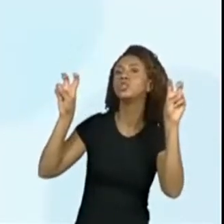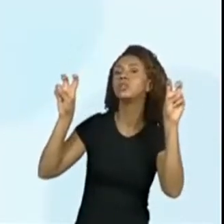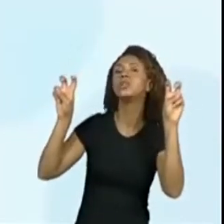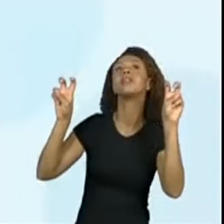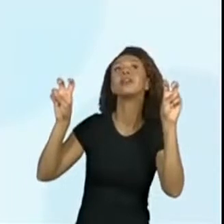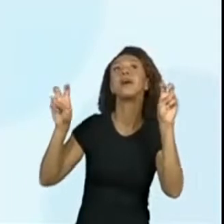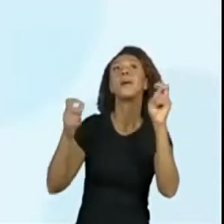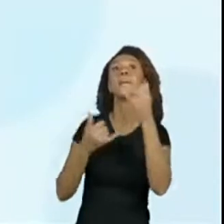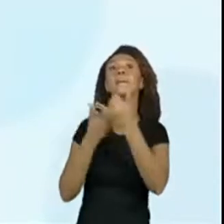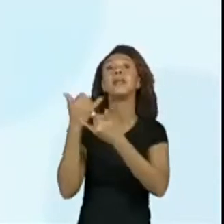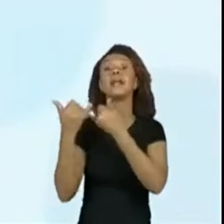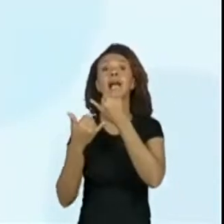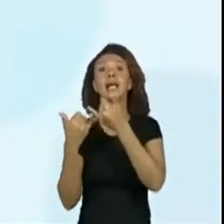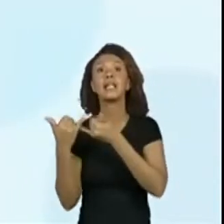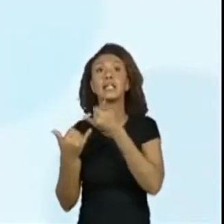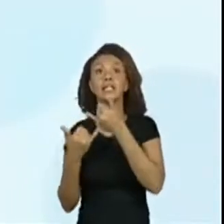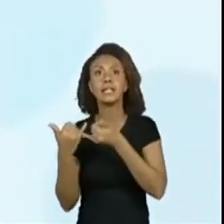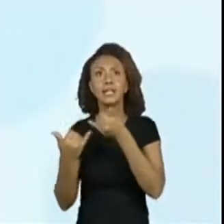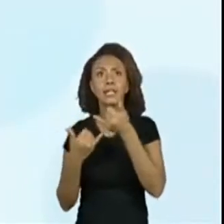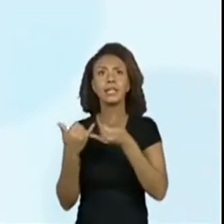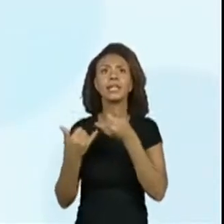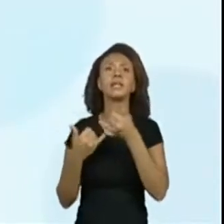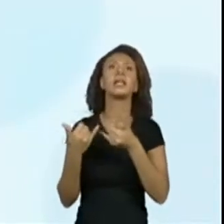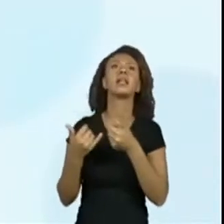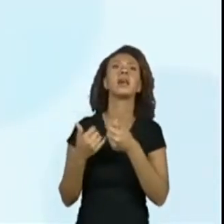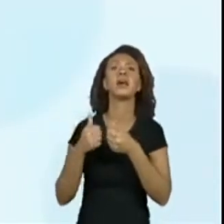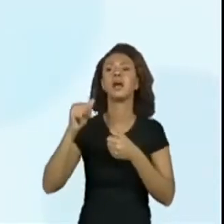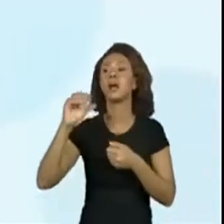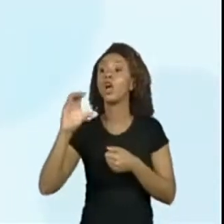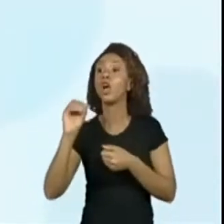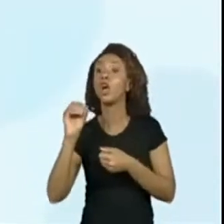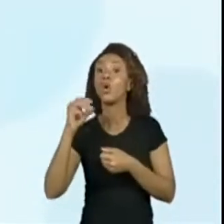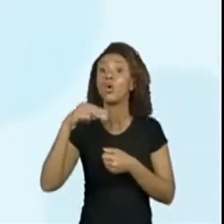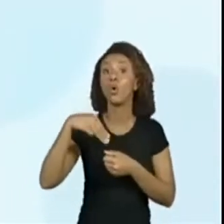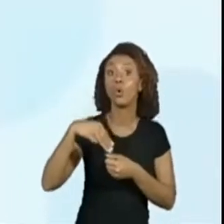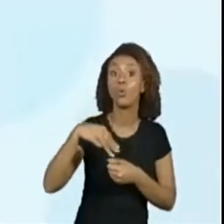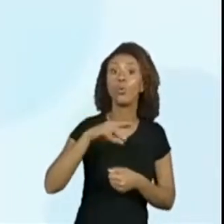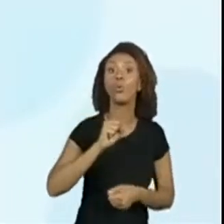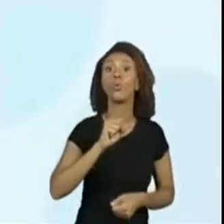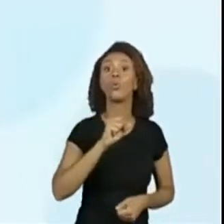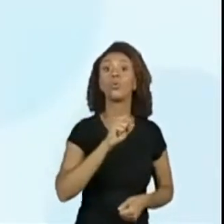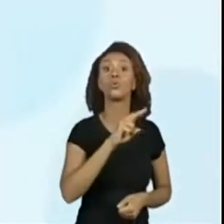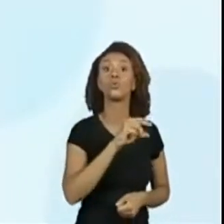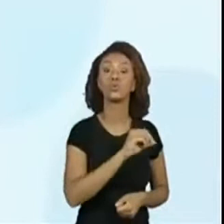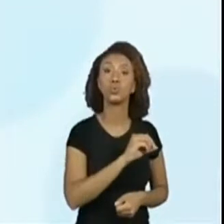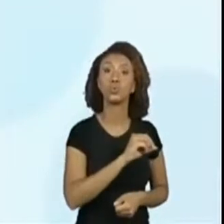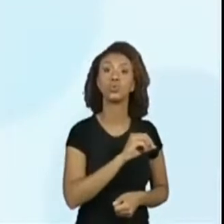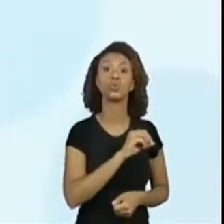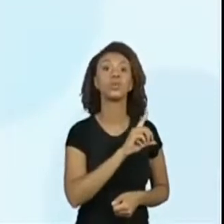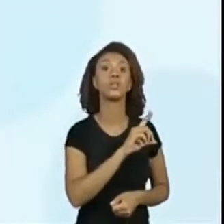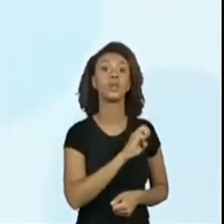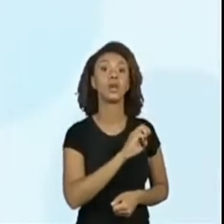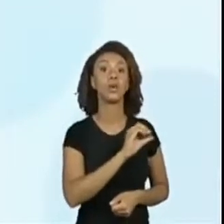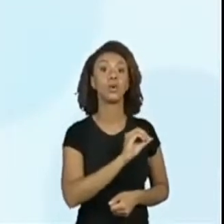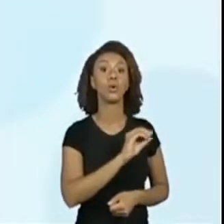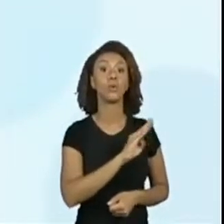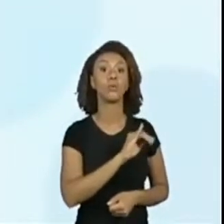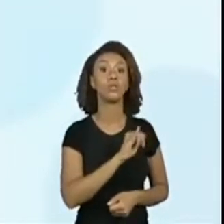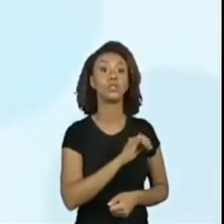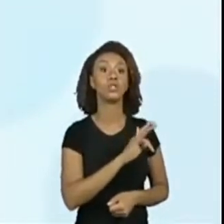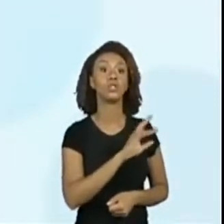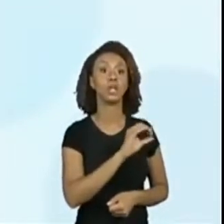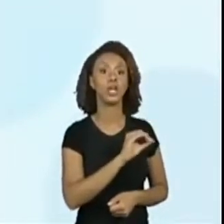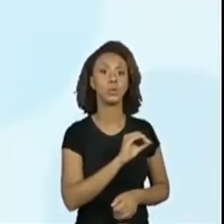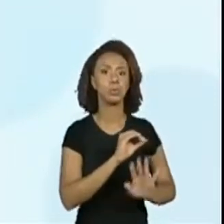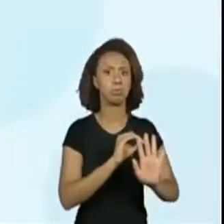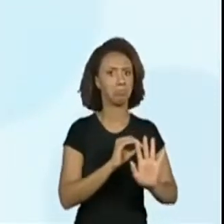Brincadeiras com o uso de objetos. Será que ajuda? Brincadeiras com o uso de objetos. Vou lá, deixa eu trocar